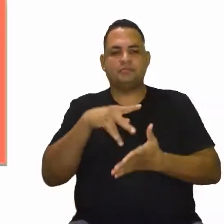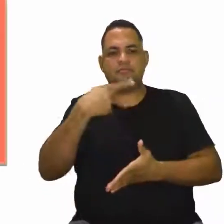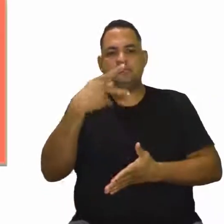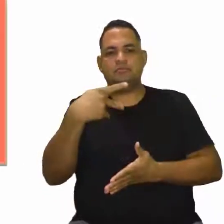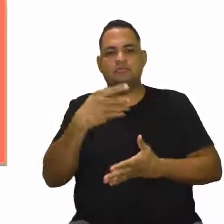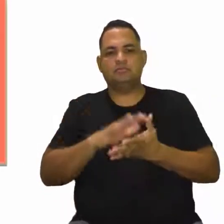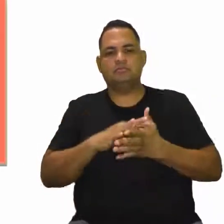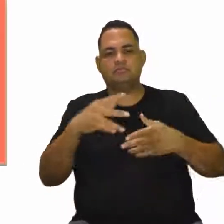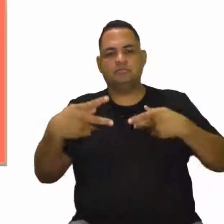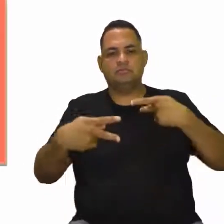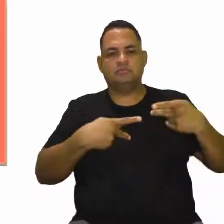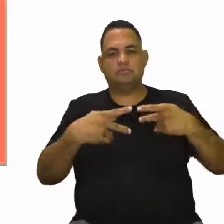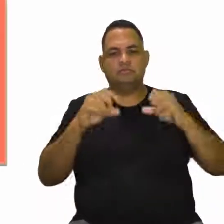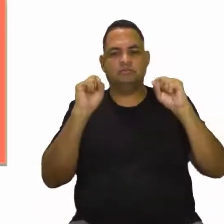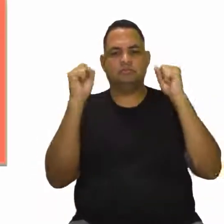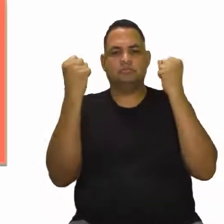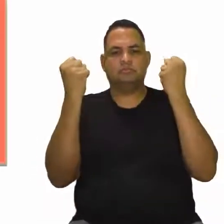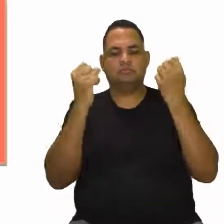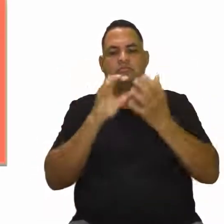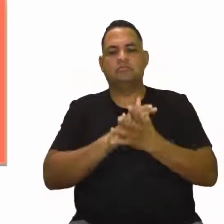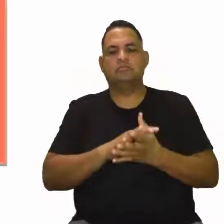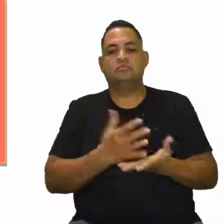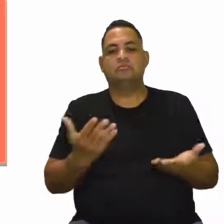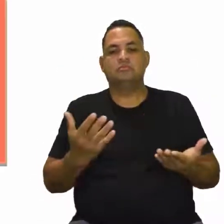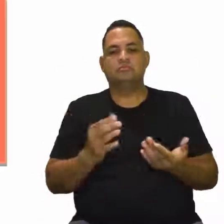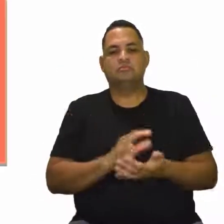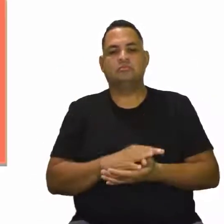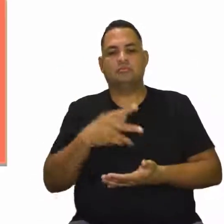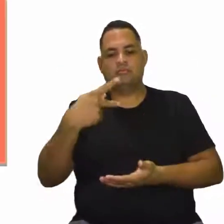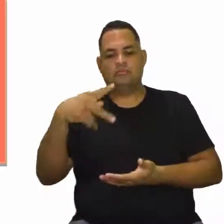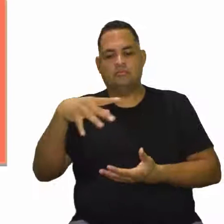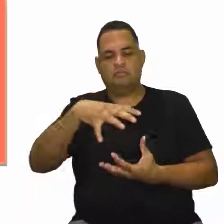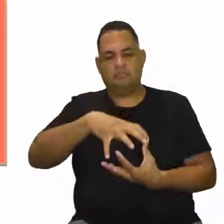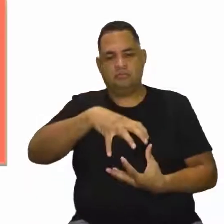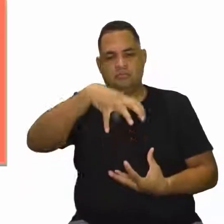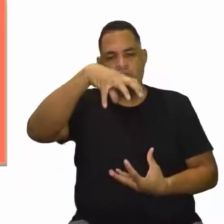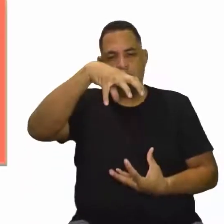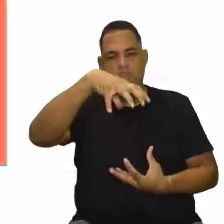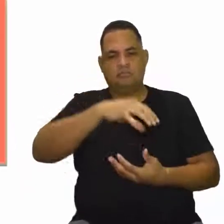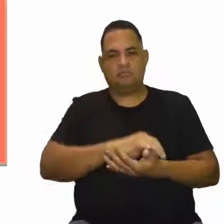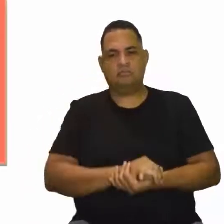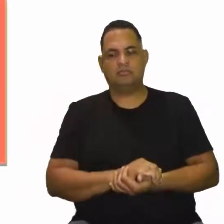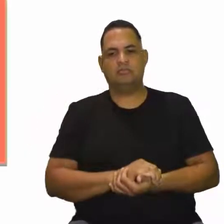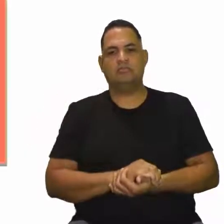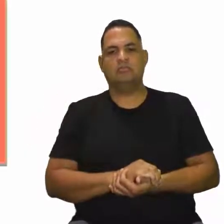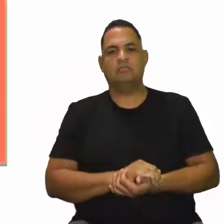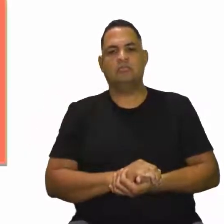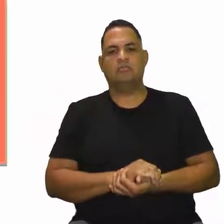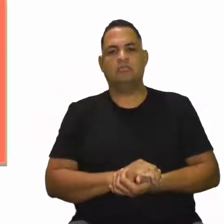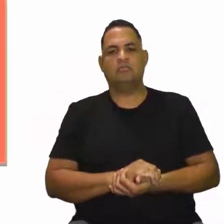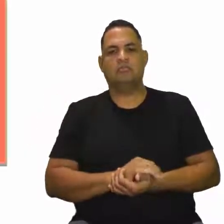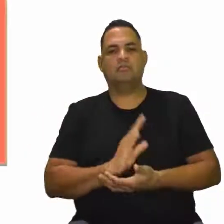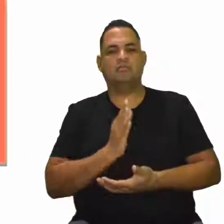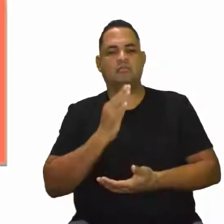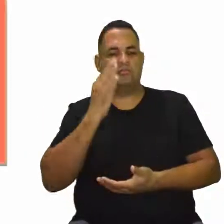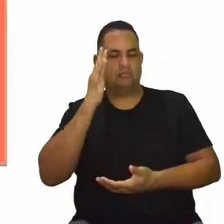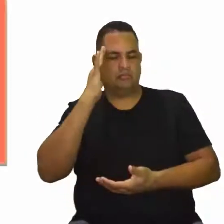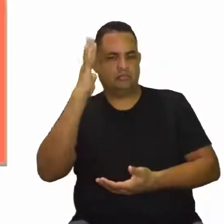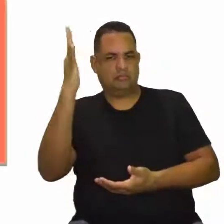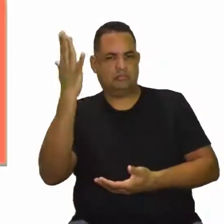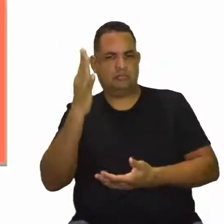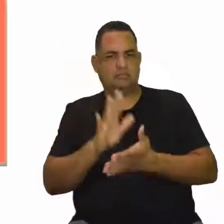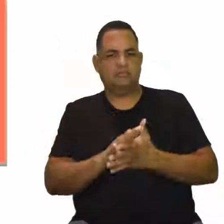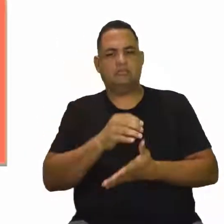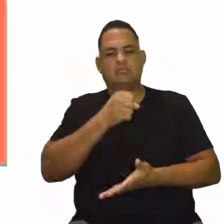aqui de programas de atividade física para os idosos. Olha que legal. Você já se imaginou aí,